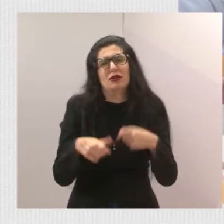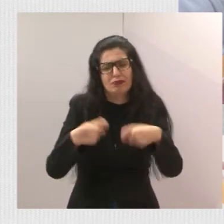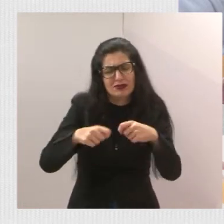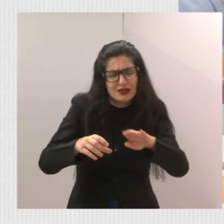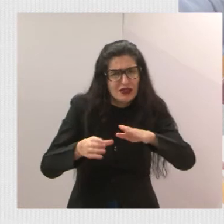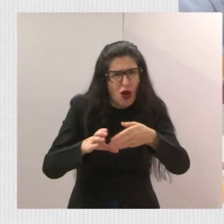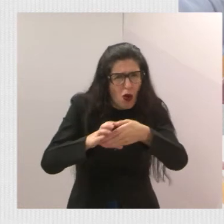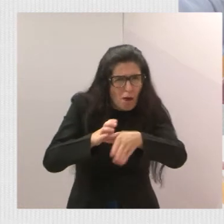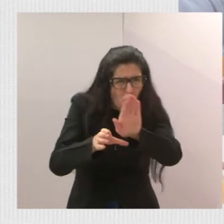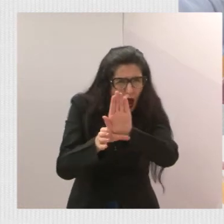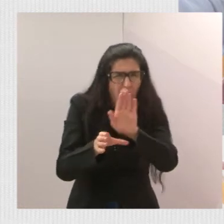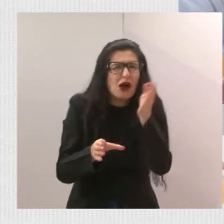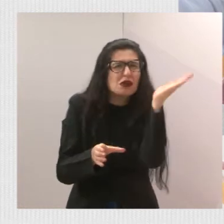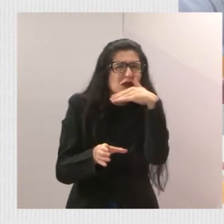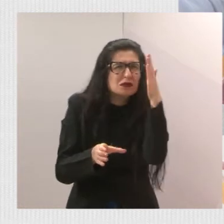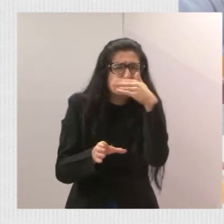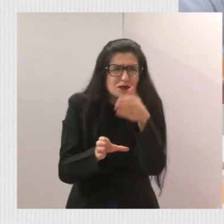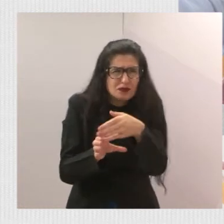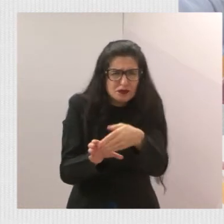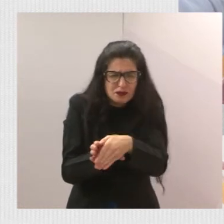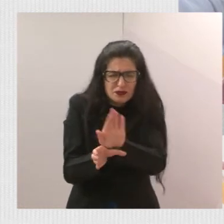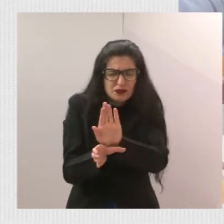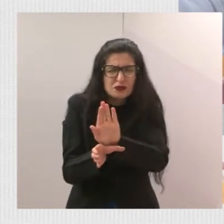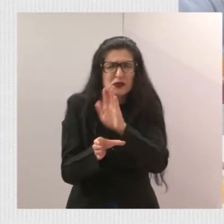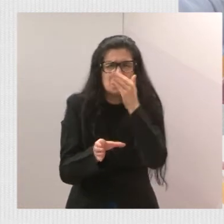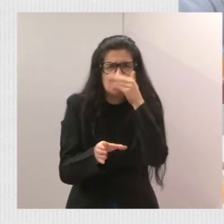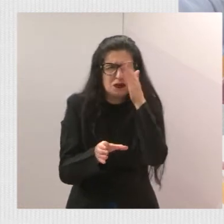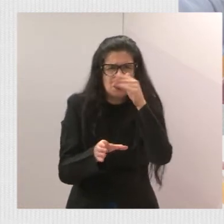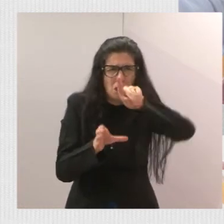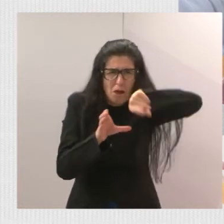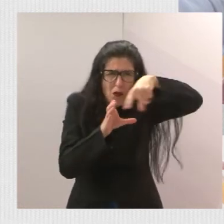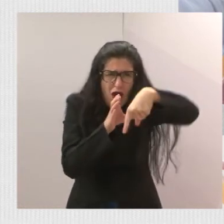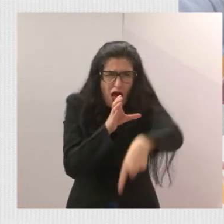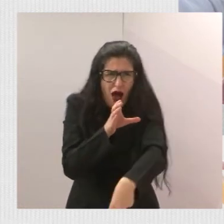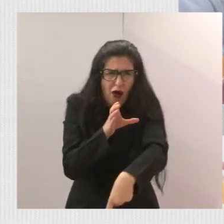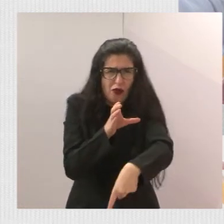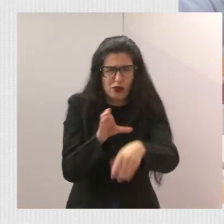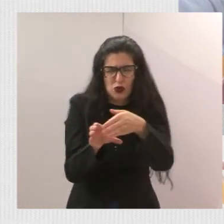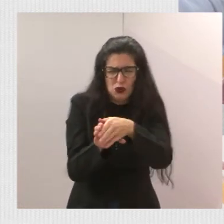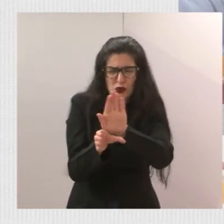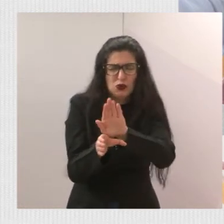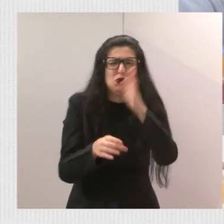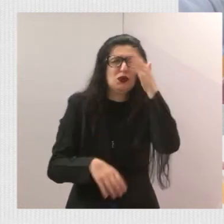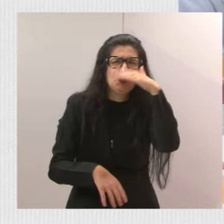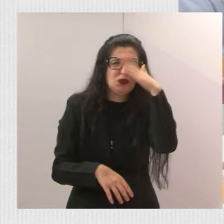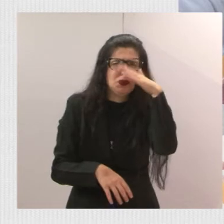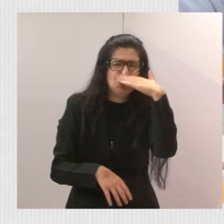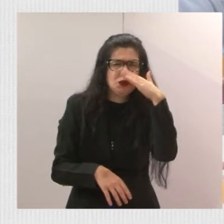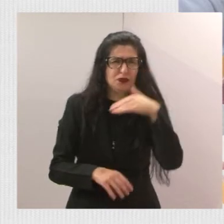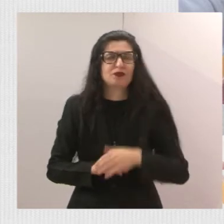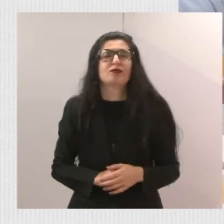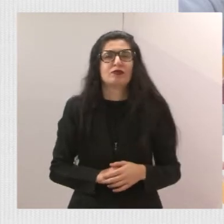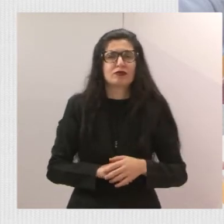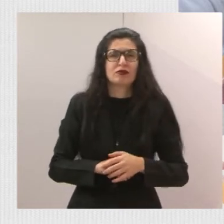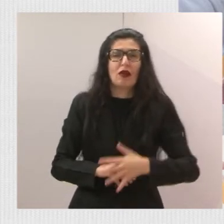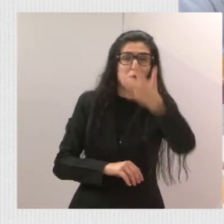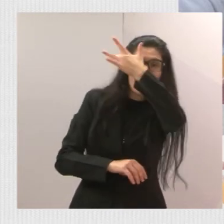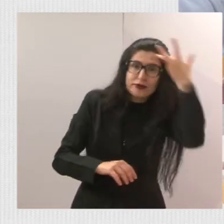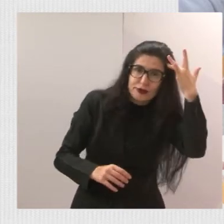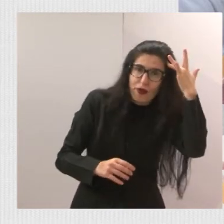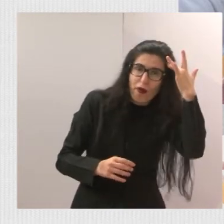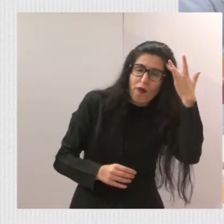povo não aguenta o mau cheiro que existe lá. E aí vai em casa durante domingo me cobrar sobre esse buraco.